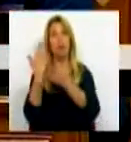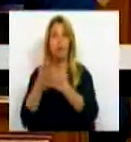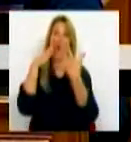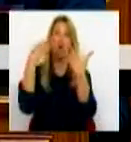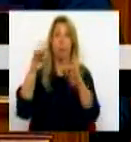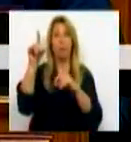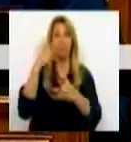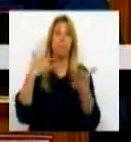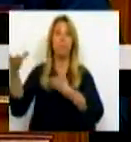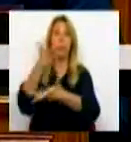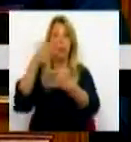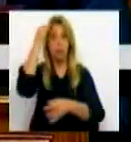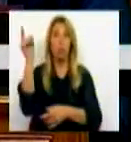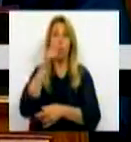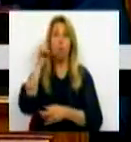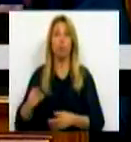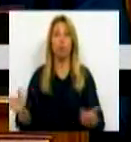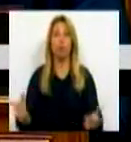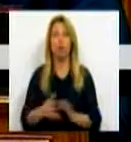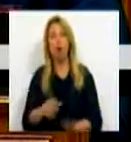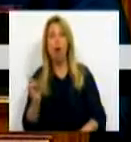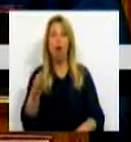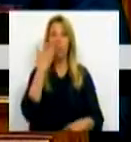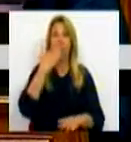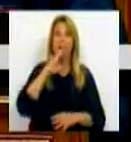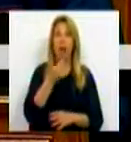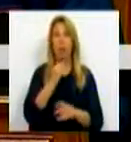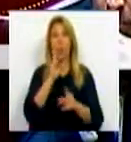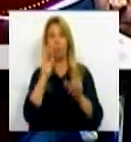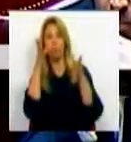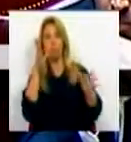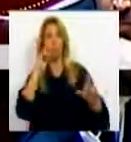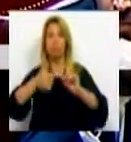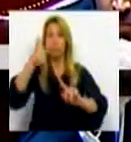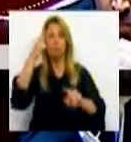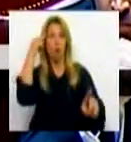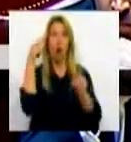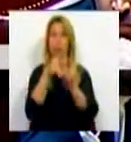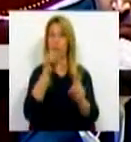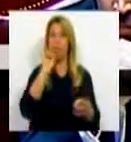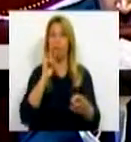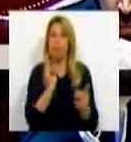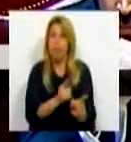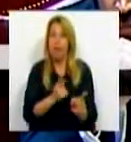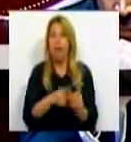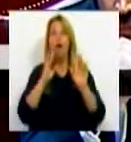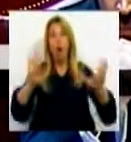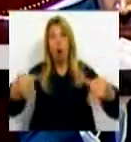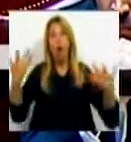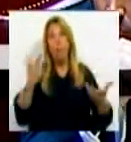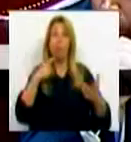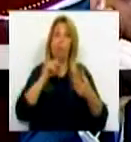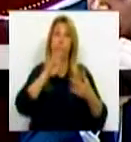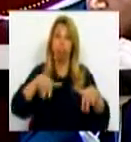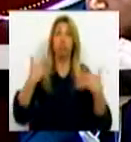nas relações com os docentes e colocados os alunos no centro, poderíamos efetivamente ter instabilidade. Mas eu também lhe queria